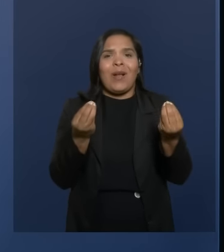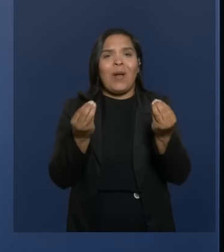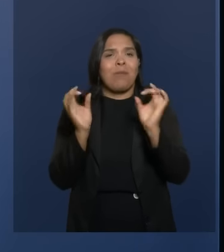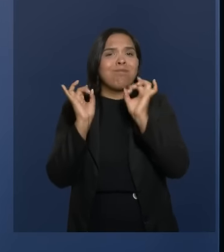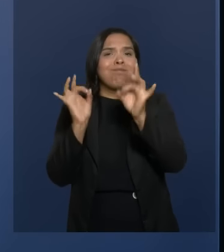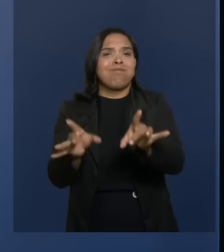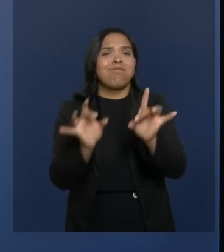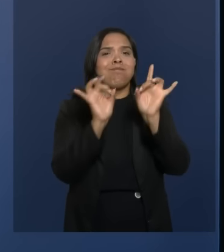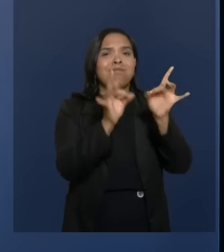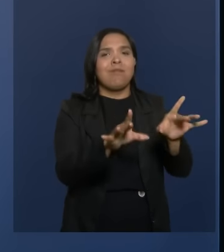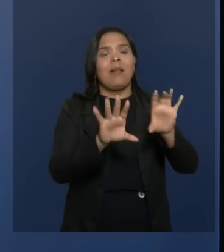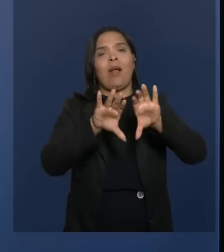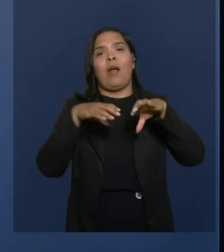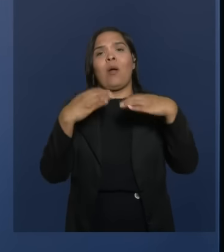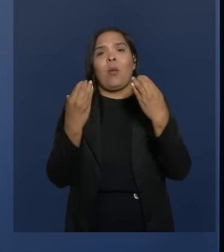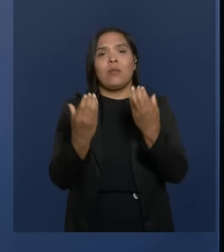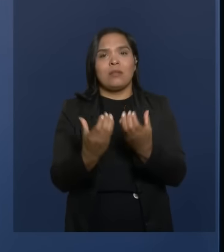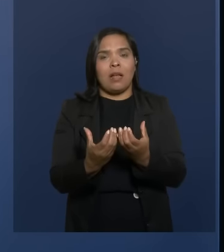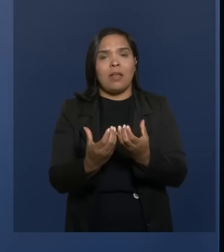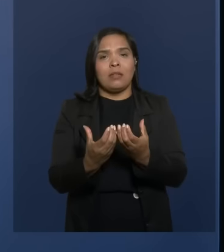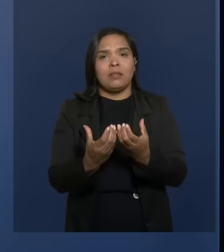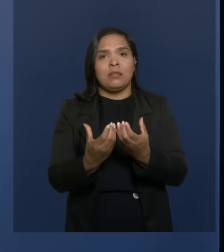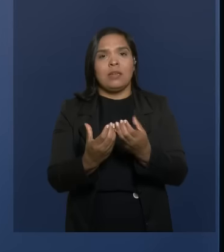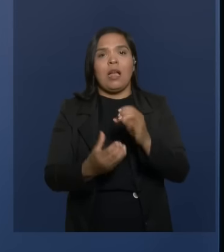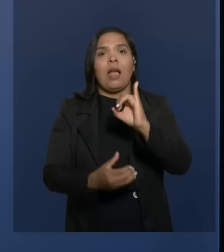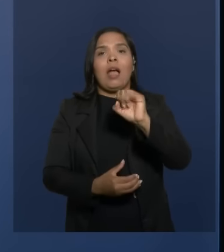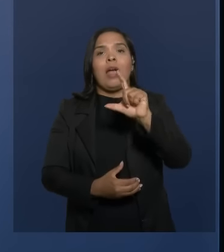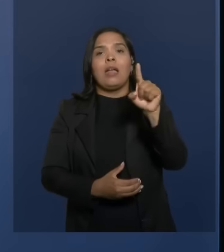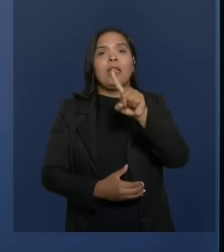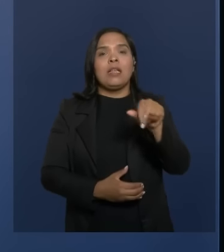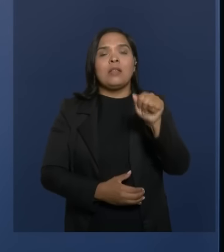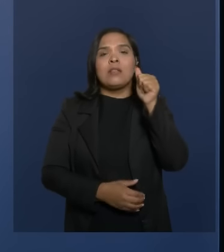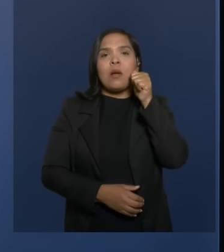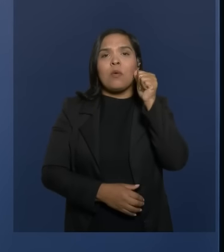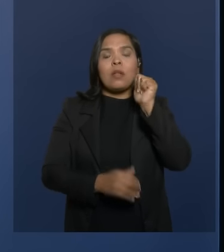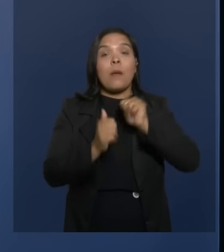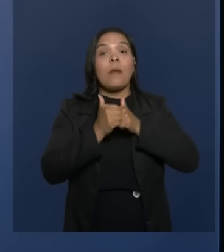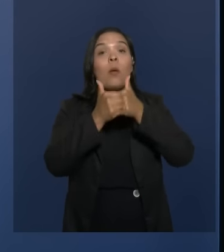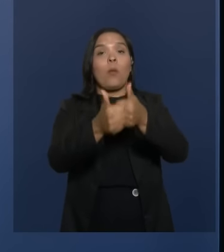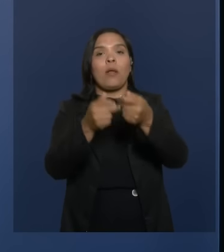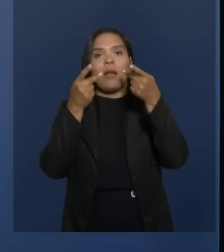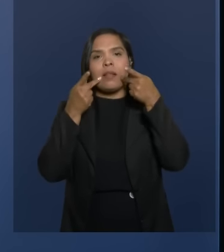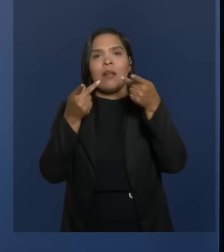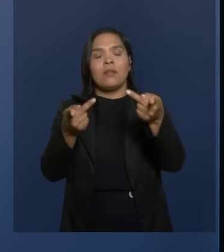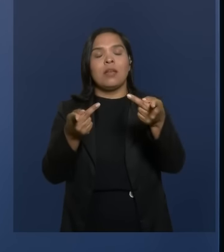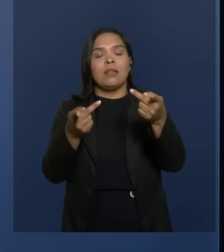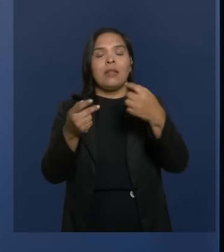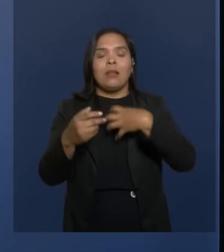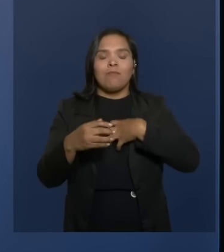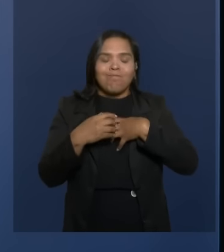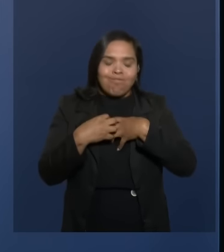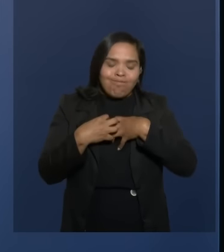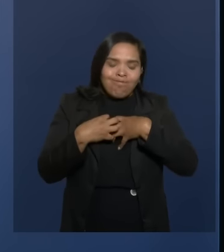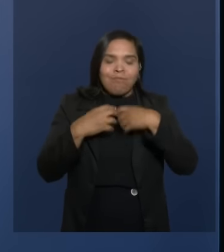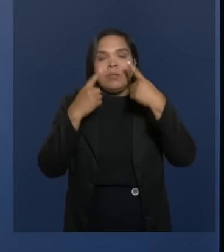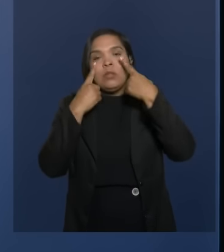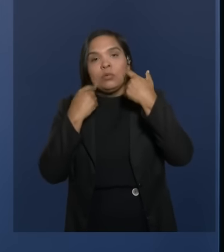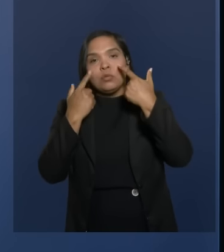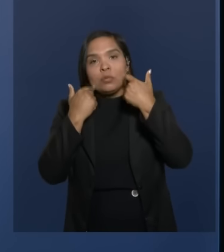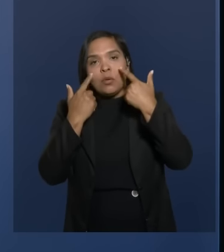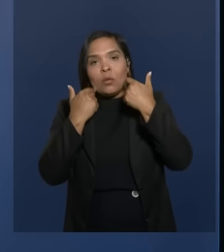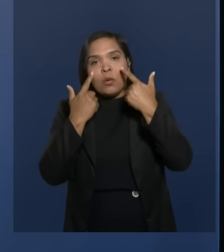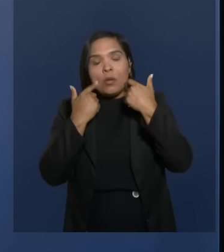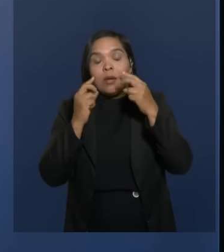comunidade. Dona Ilza é testemunha que ela me acompanhou nessa visita. Eu chorei. As condições,